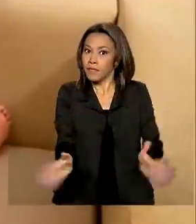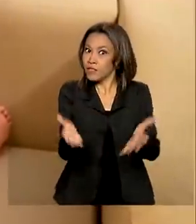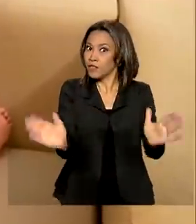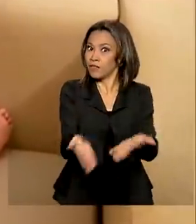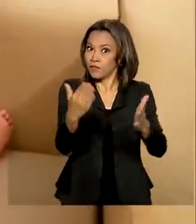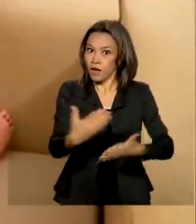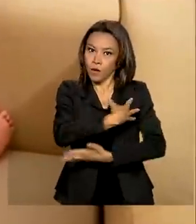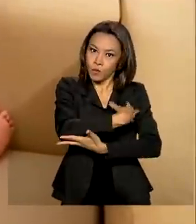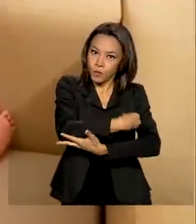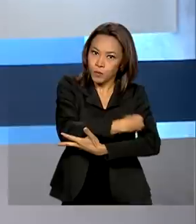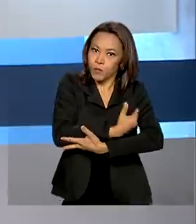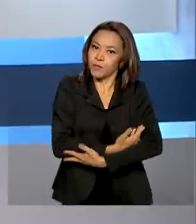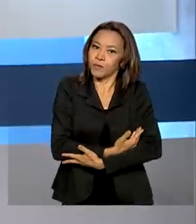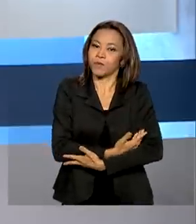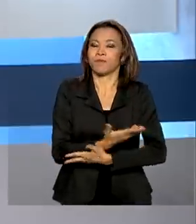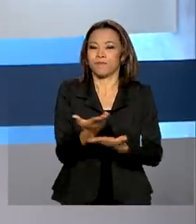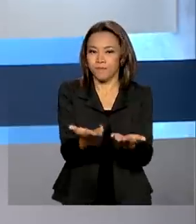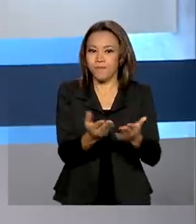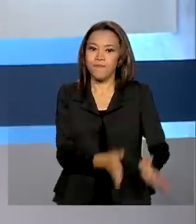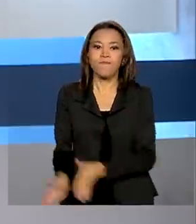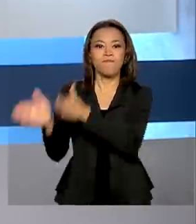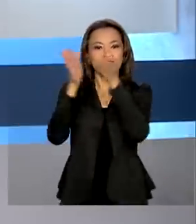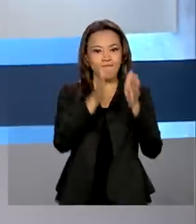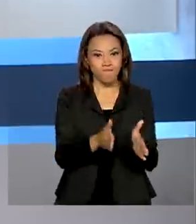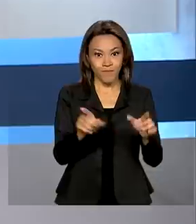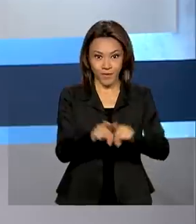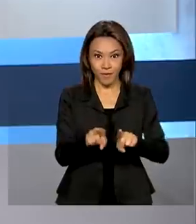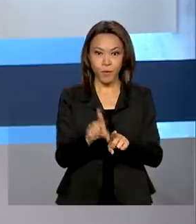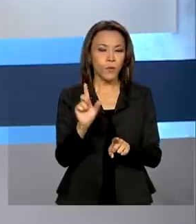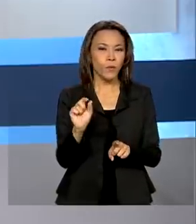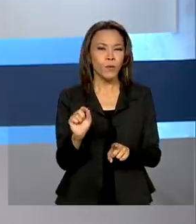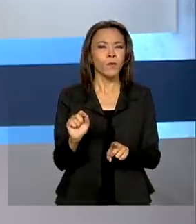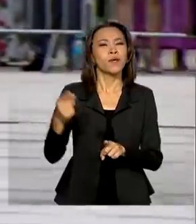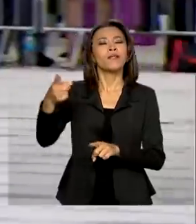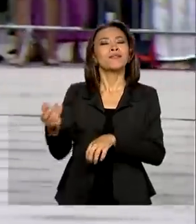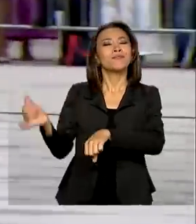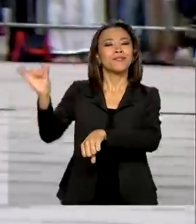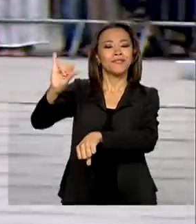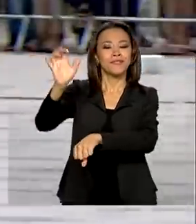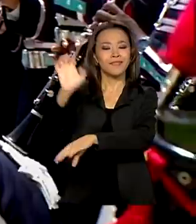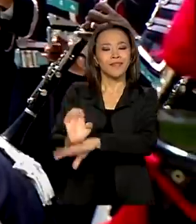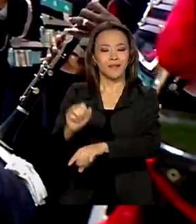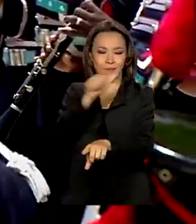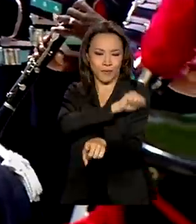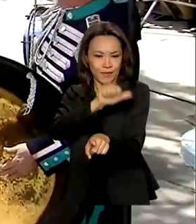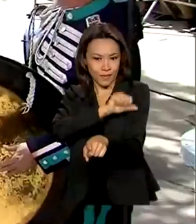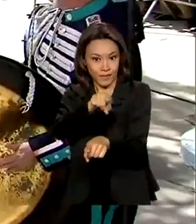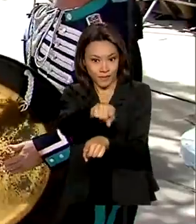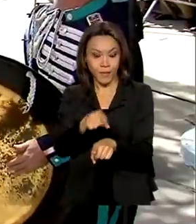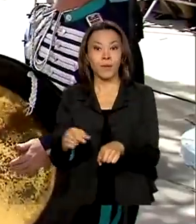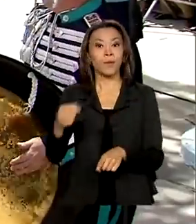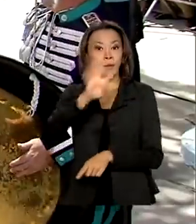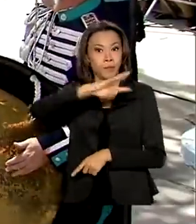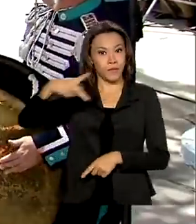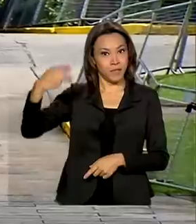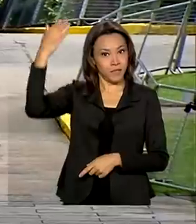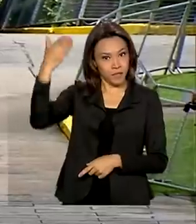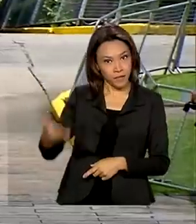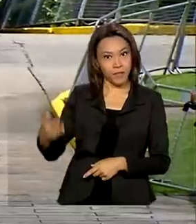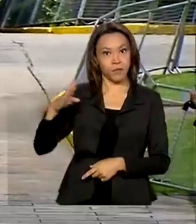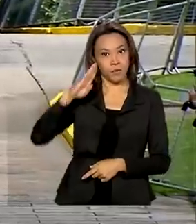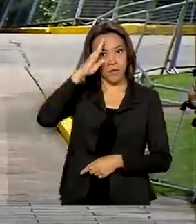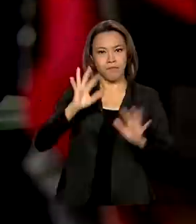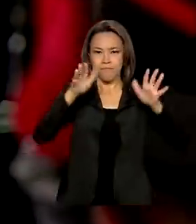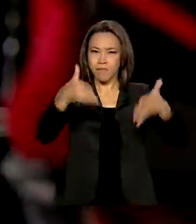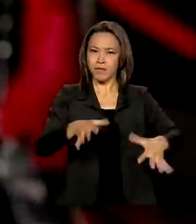apoiar o aleitamento materno. E veja também, em Resende, no Rio de Janeiro, o presidente Jair Bolsonaro participa